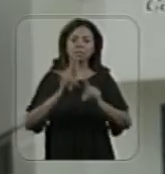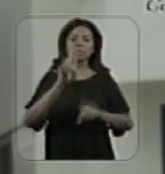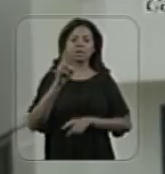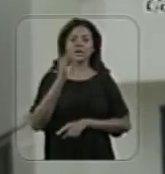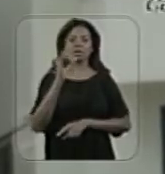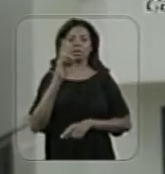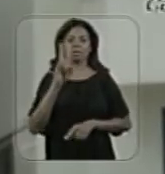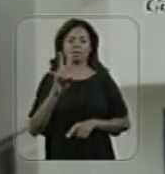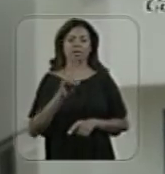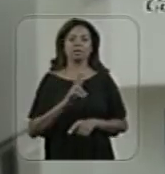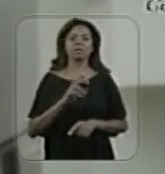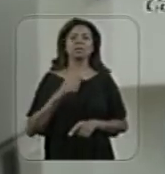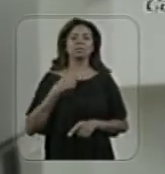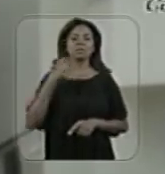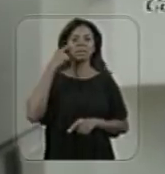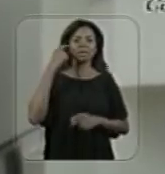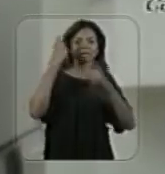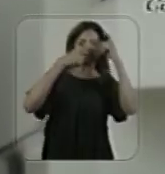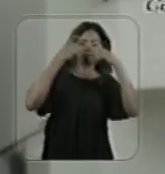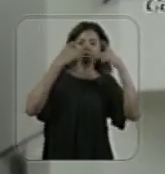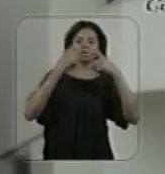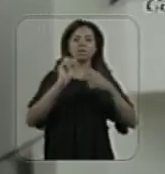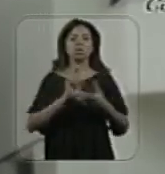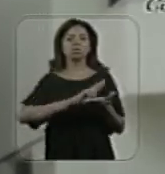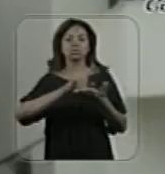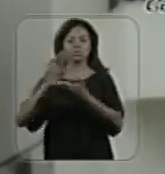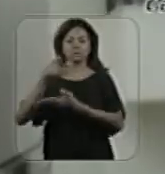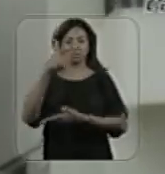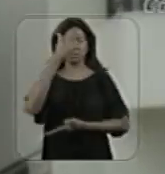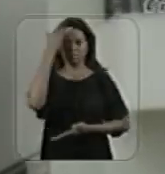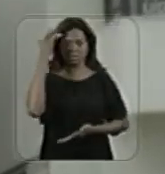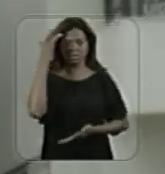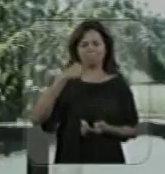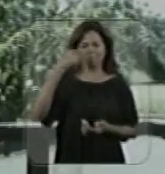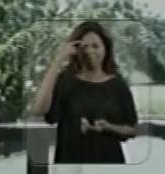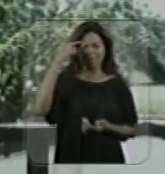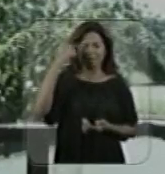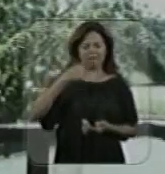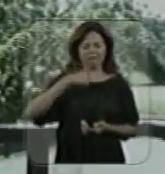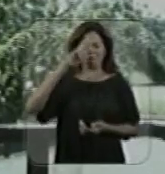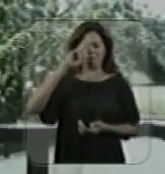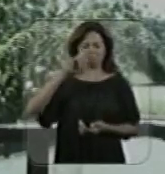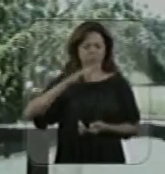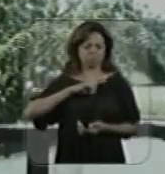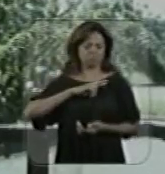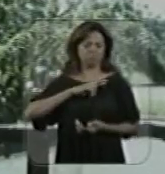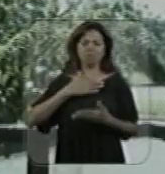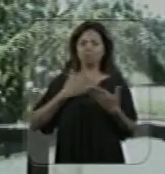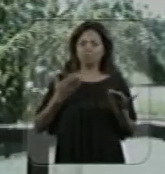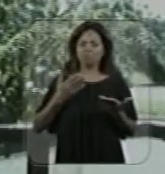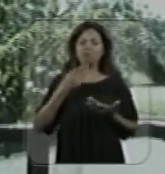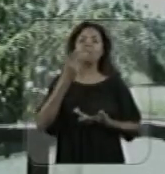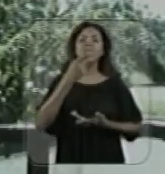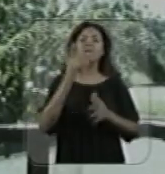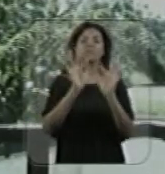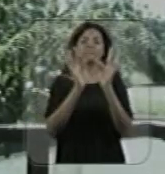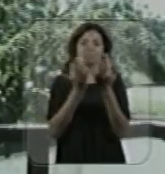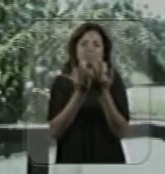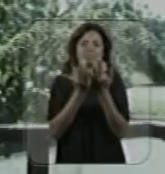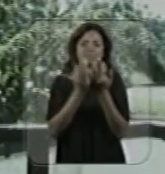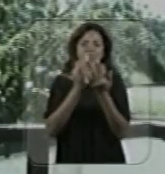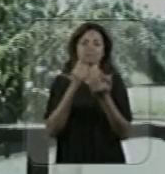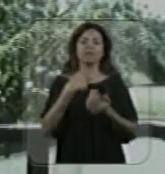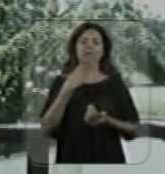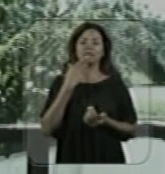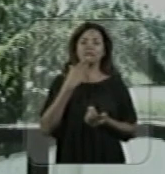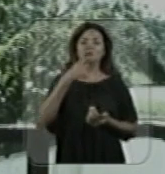motivo para a gente se desesperar, se sentir diferente de ninguém. Ninguém paga minhas contas. Vou contar tudo para a